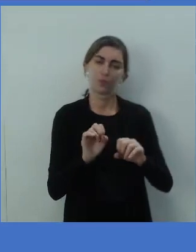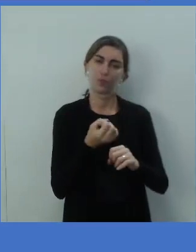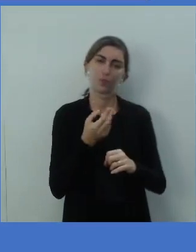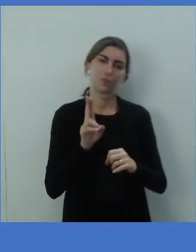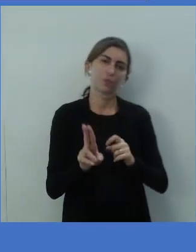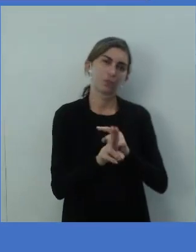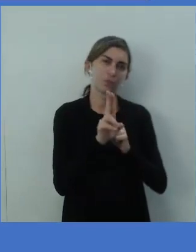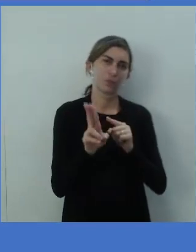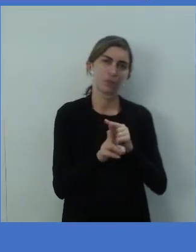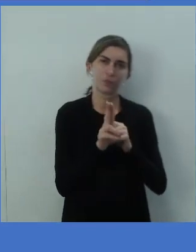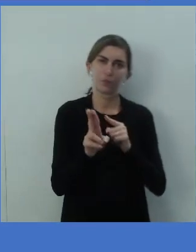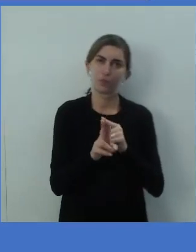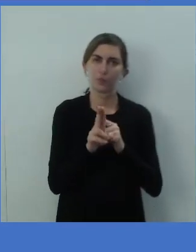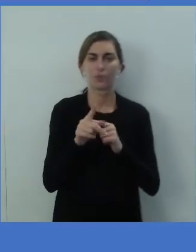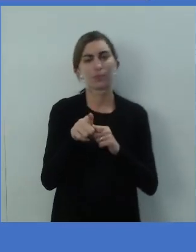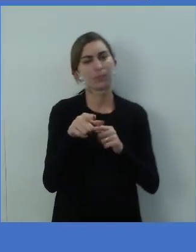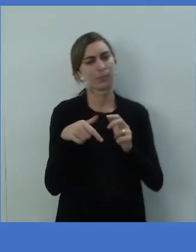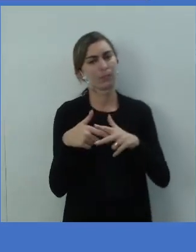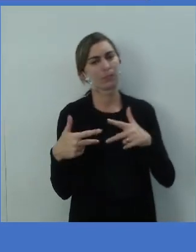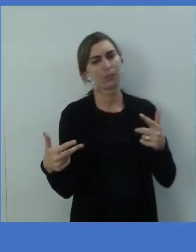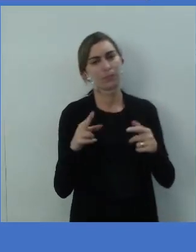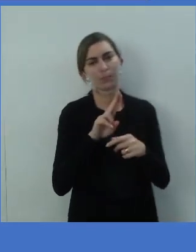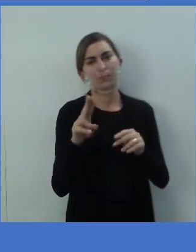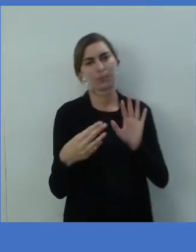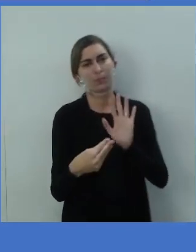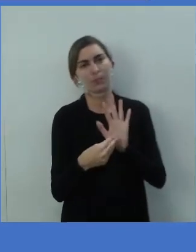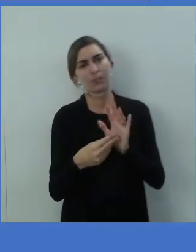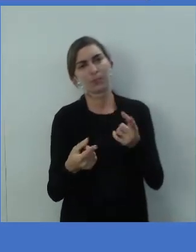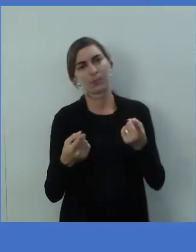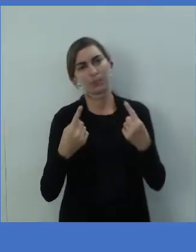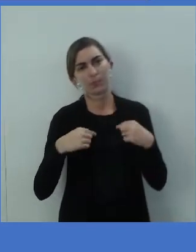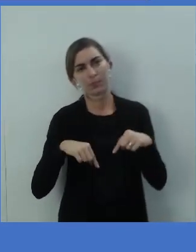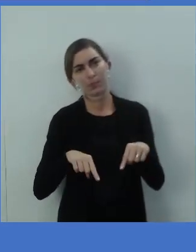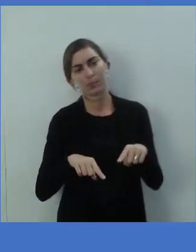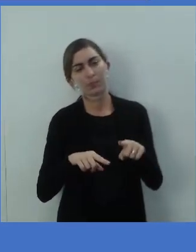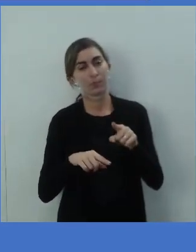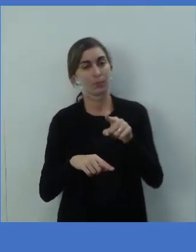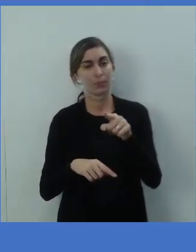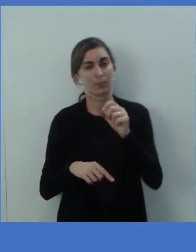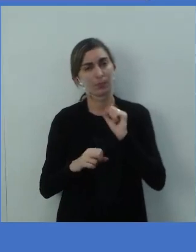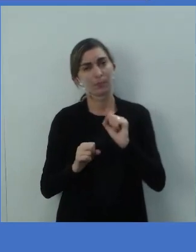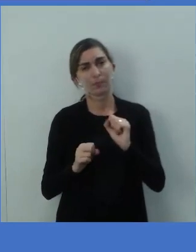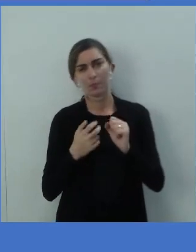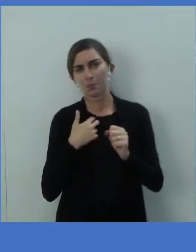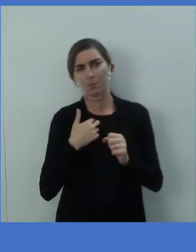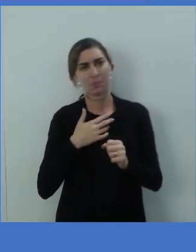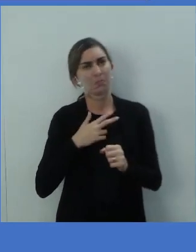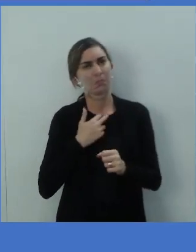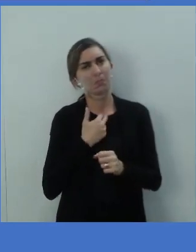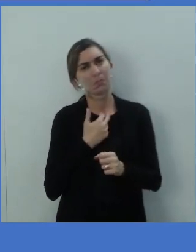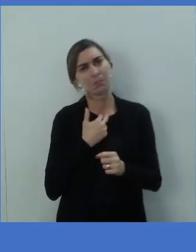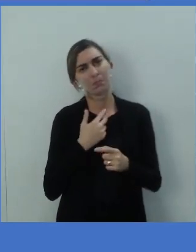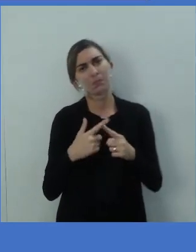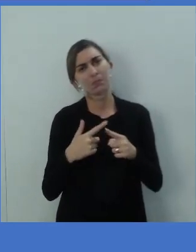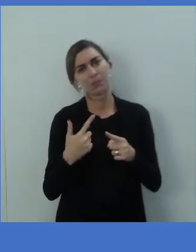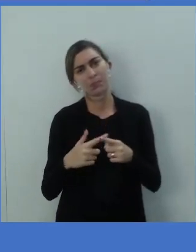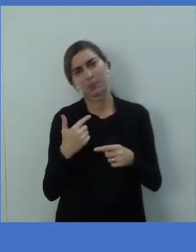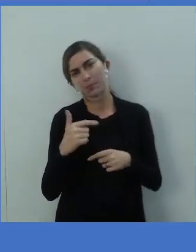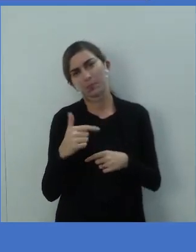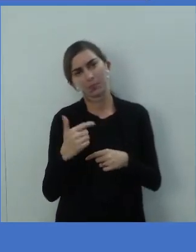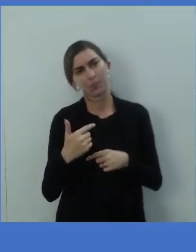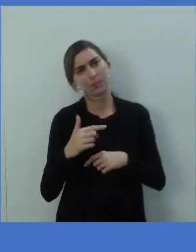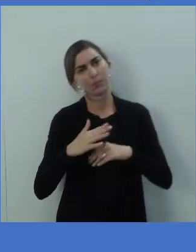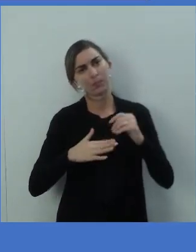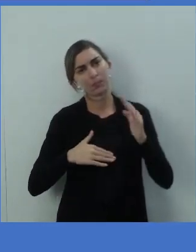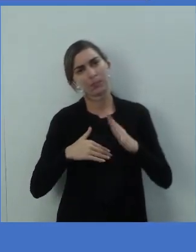usar tal coisa. E abaixo, você pode dizer que você não pode porque você não tem essa